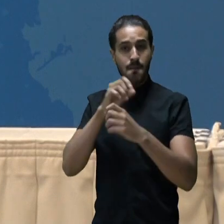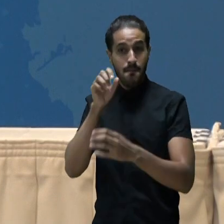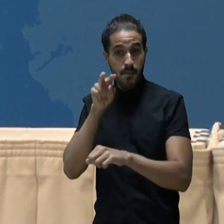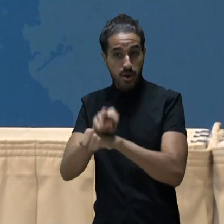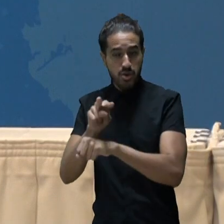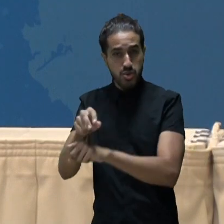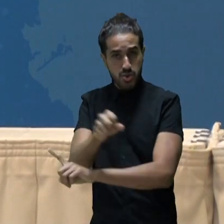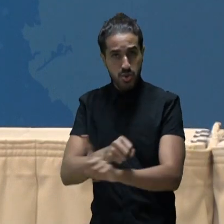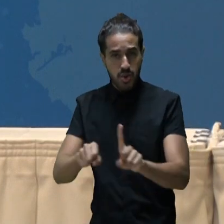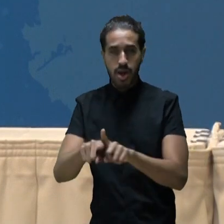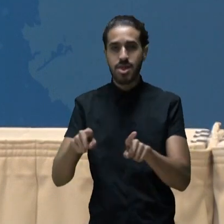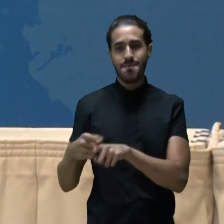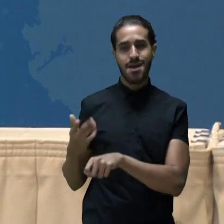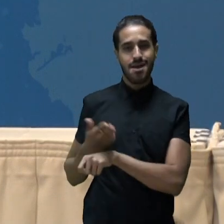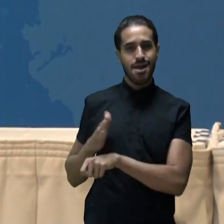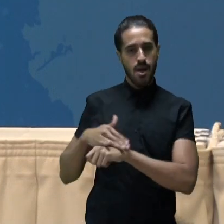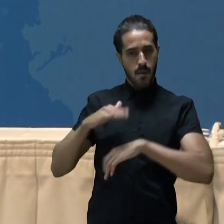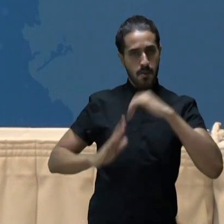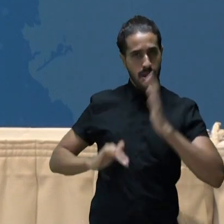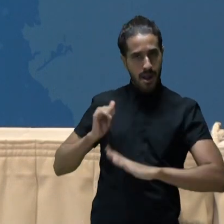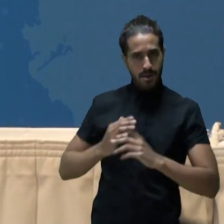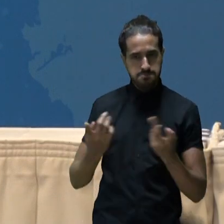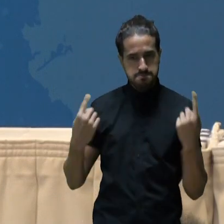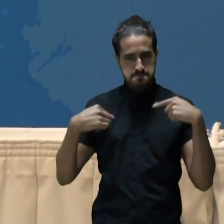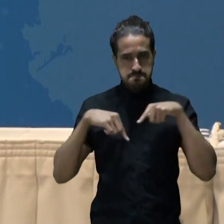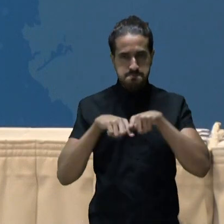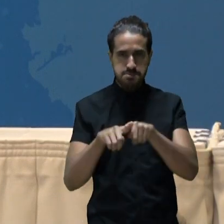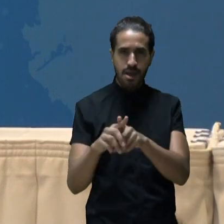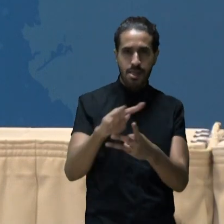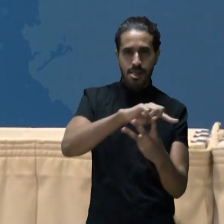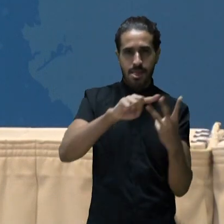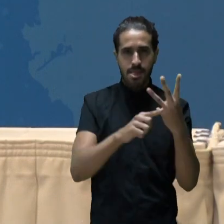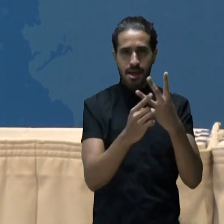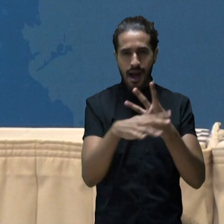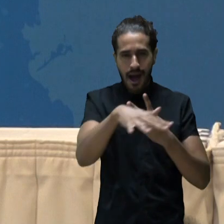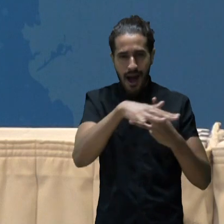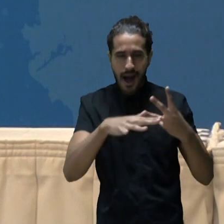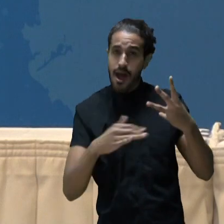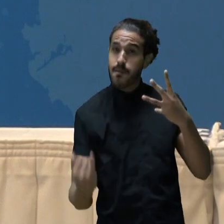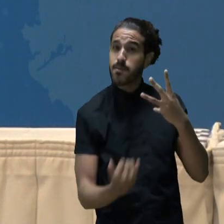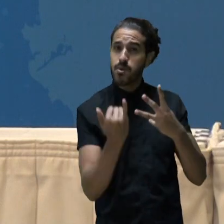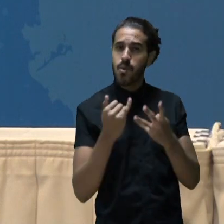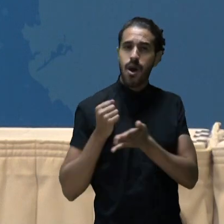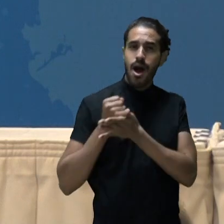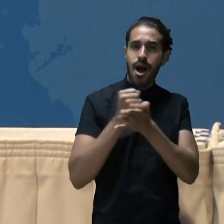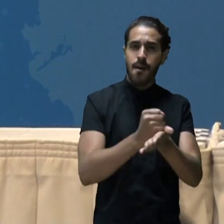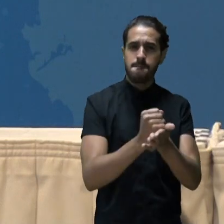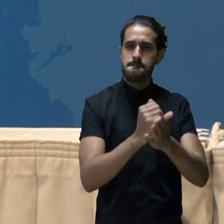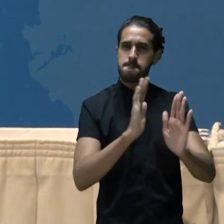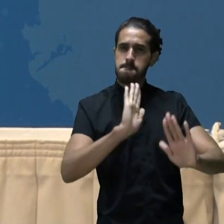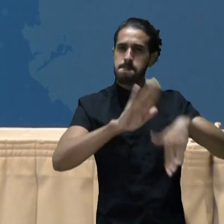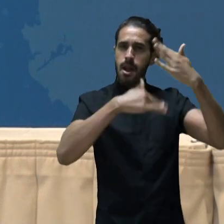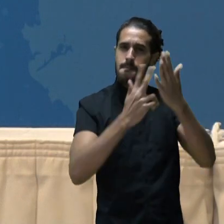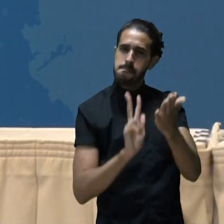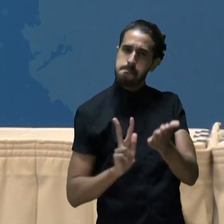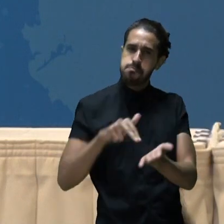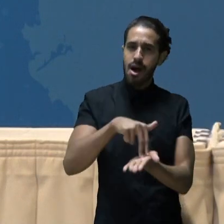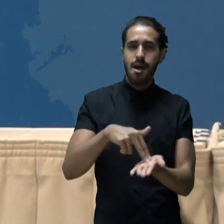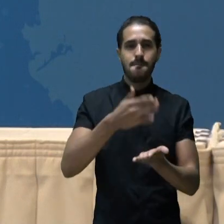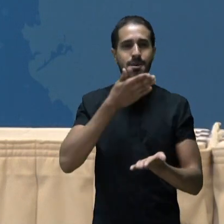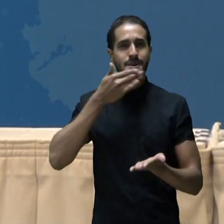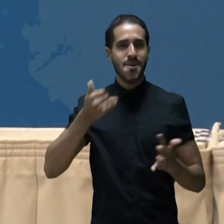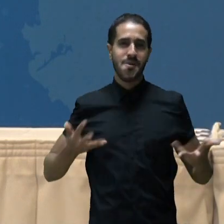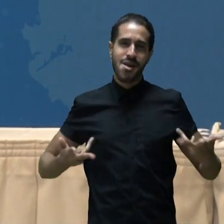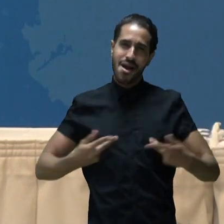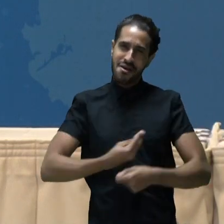social e capacitação profissional formam um tripé virtuoso que levam à emancipação e à melhoria de